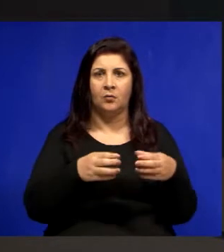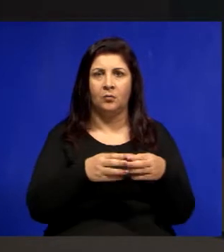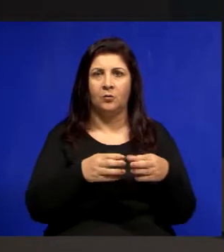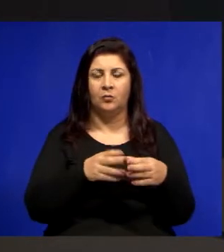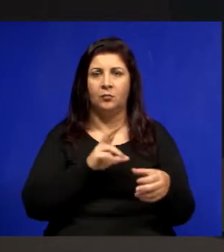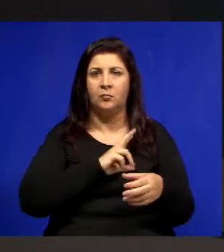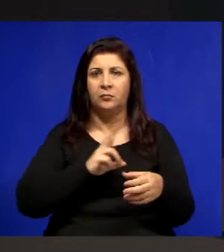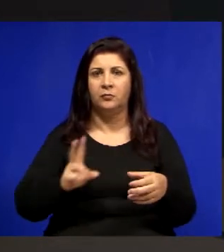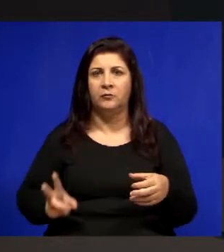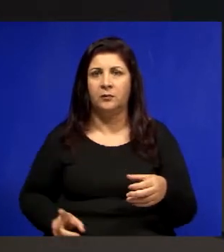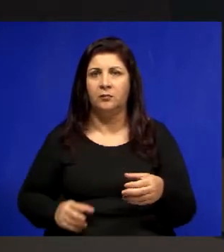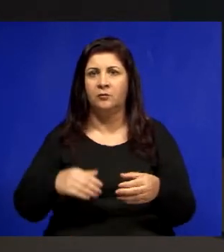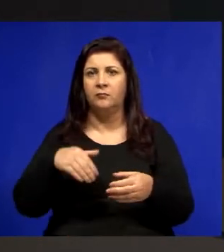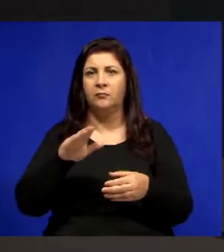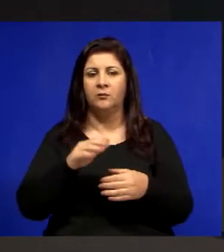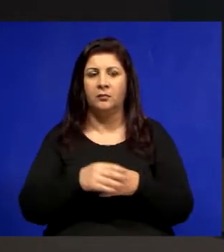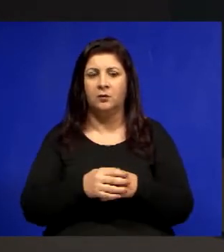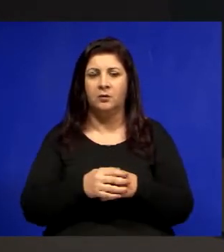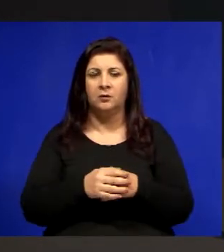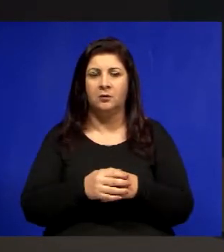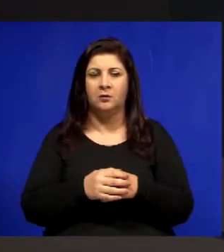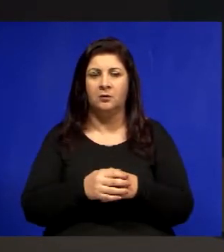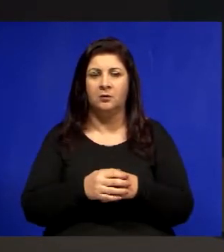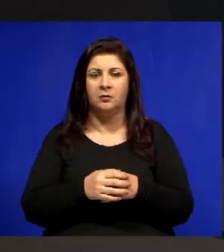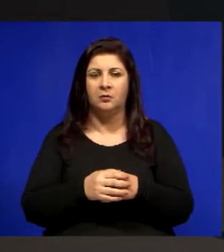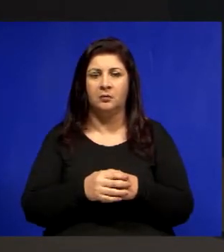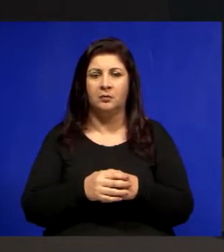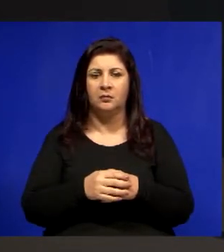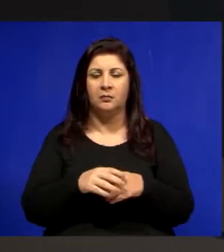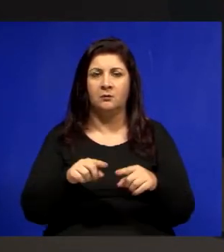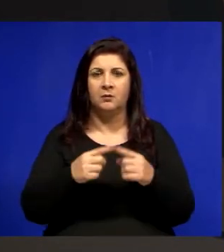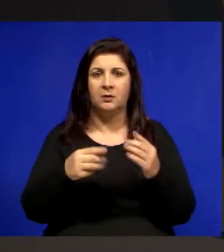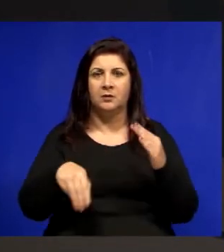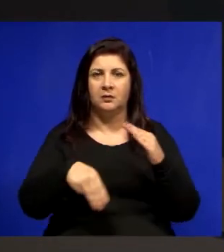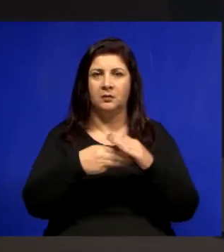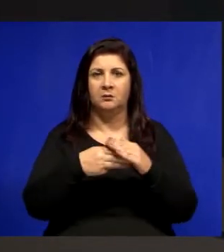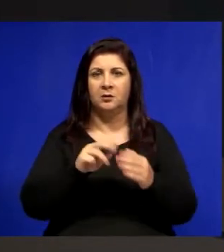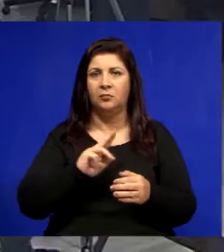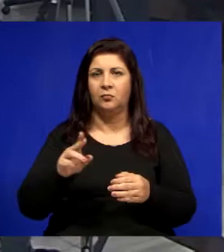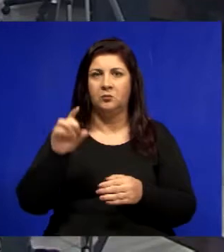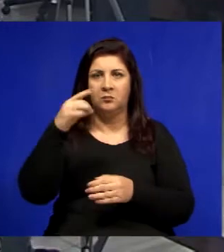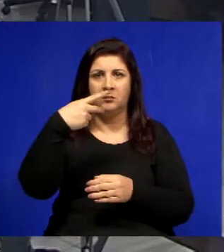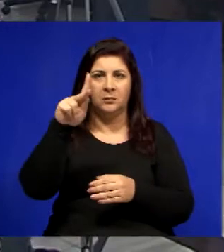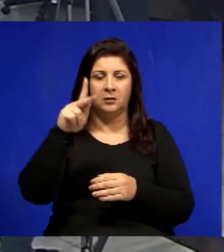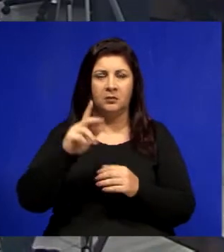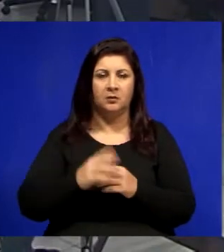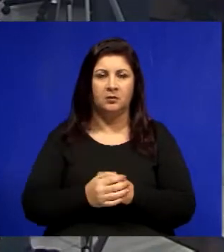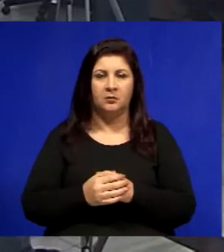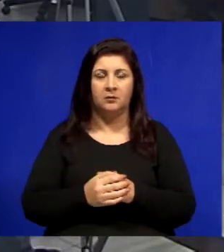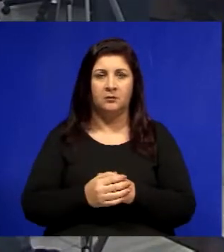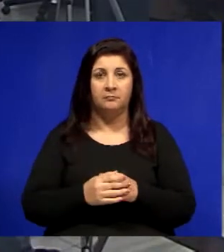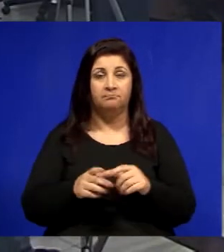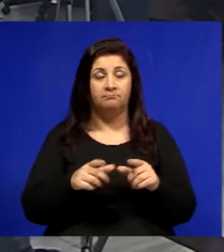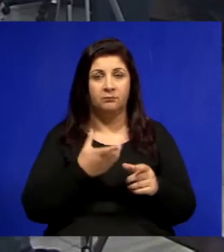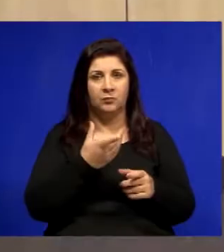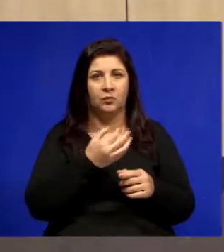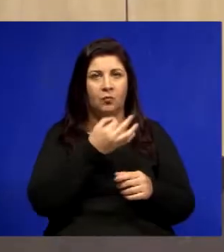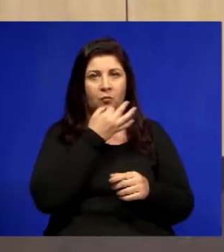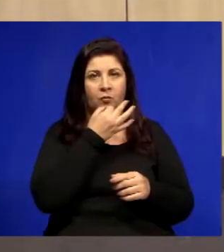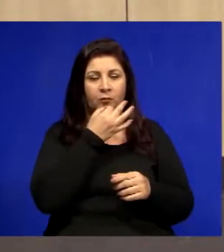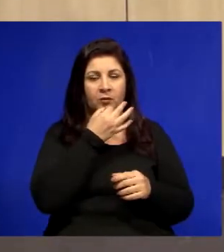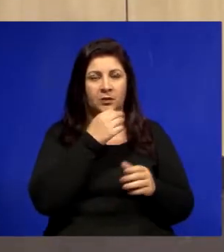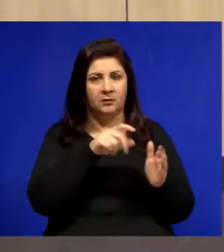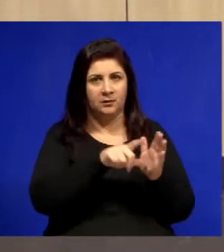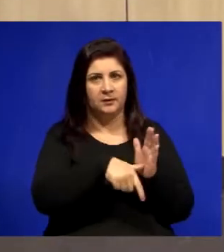E as emenda ter saído só do nome da senhorita. Por gentileza. Embora esteja atrasado a observação, o vereador, com todo